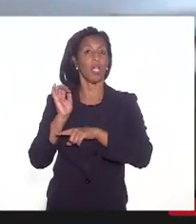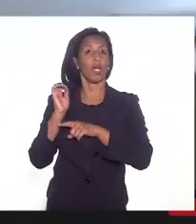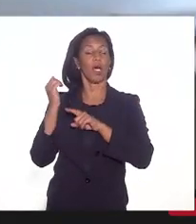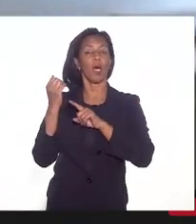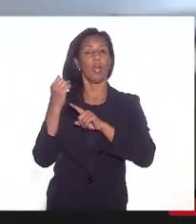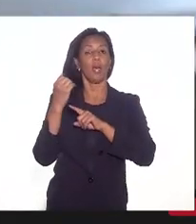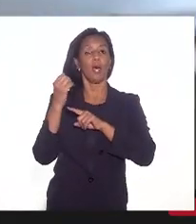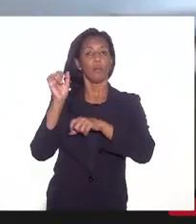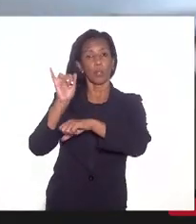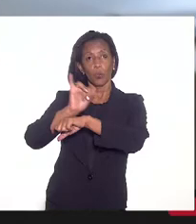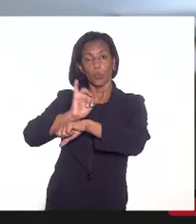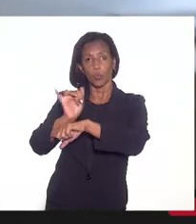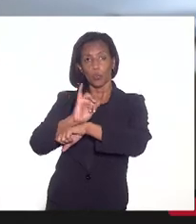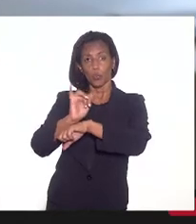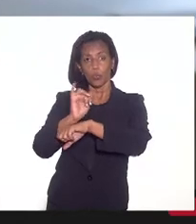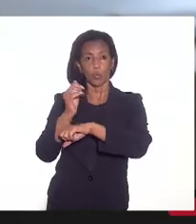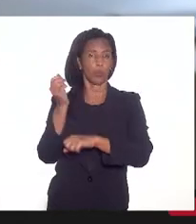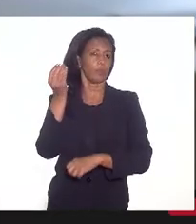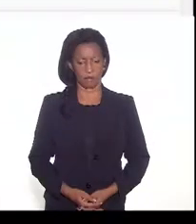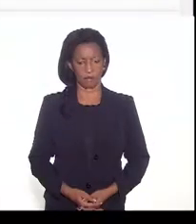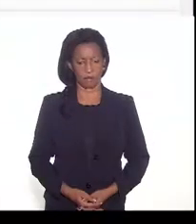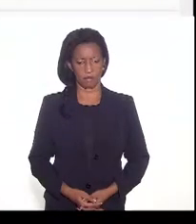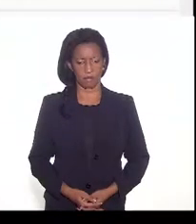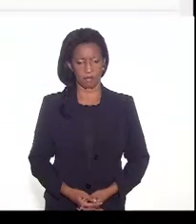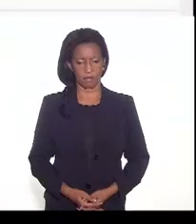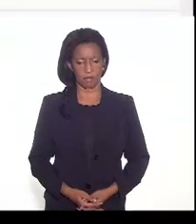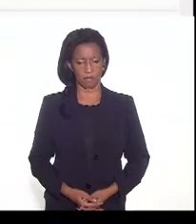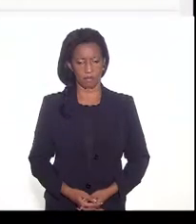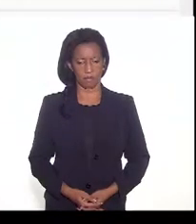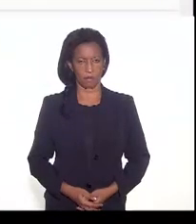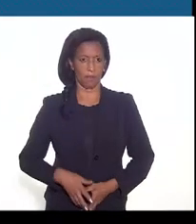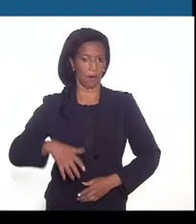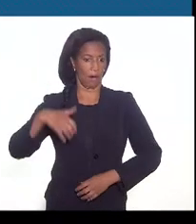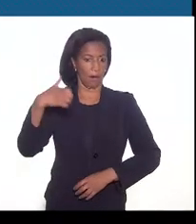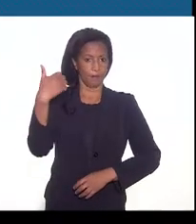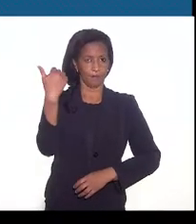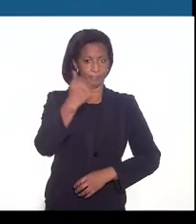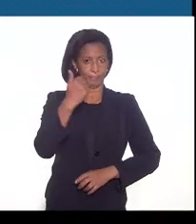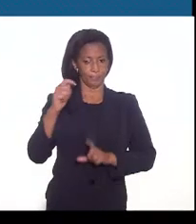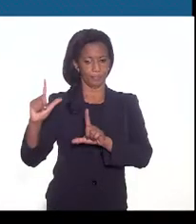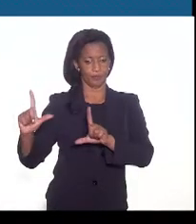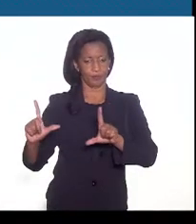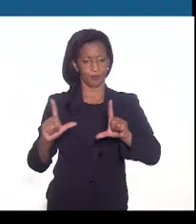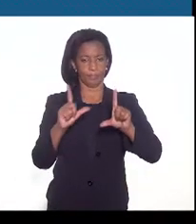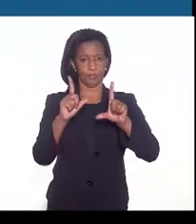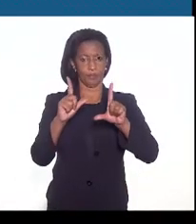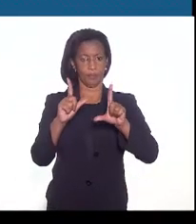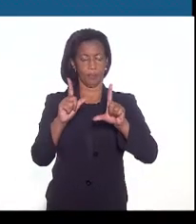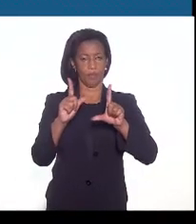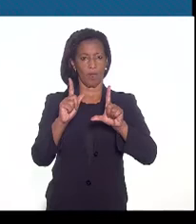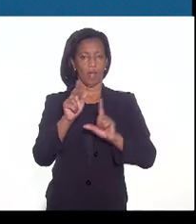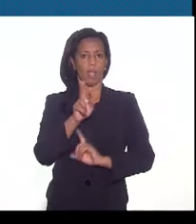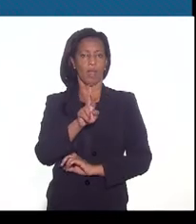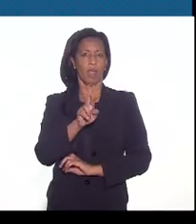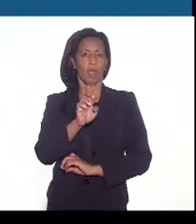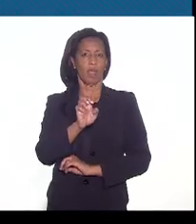e possivelmente a TV Alerta. Esse primeiro slide fala do regime, de uma maneira geral,